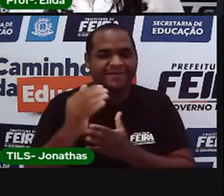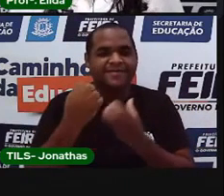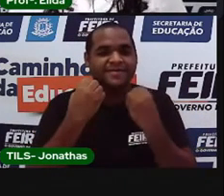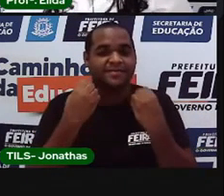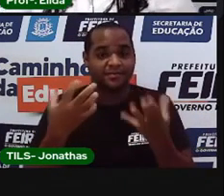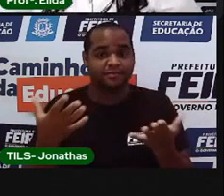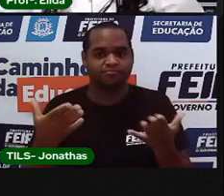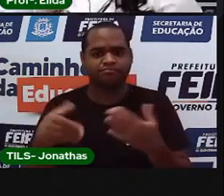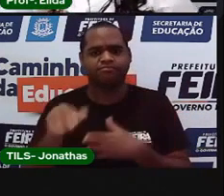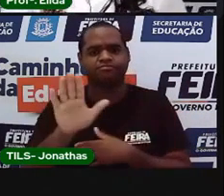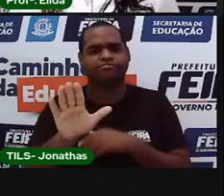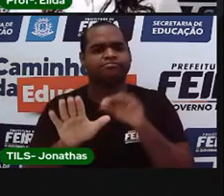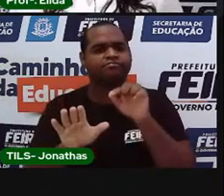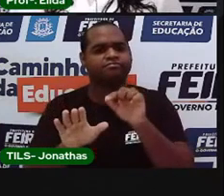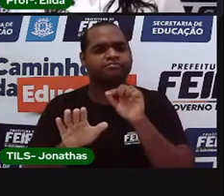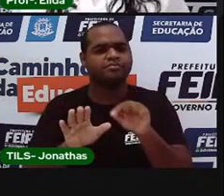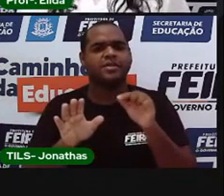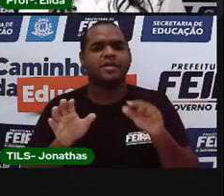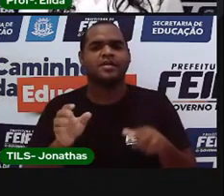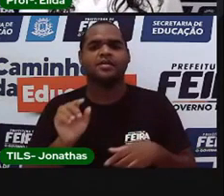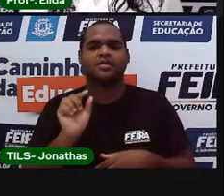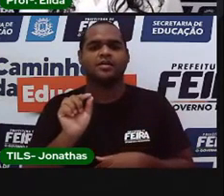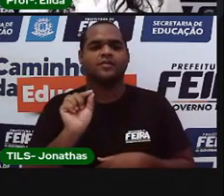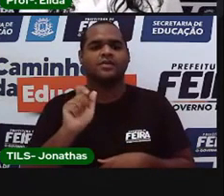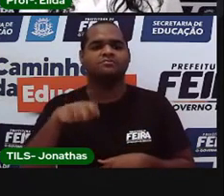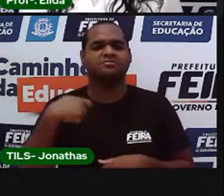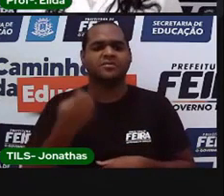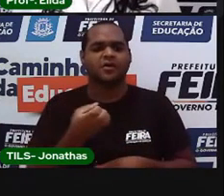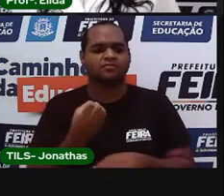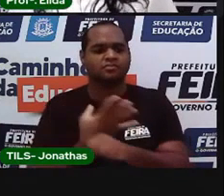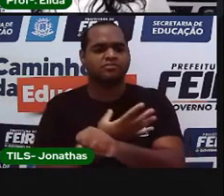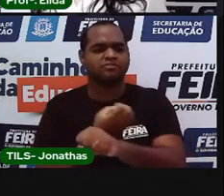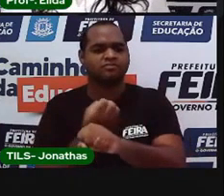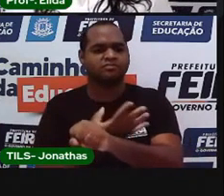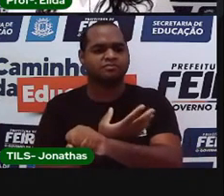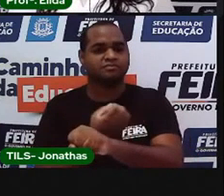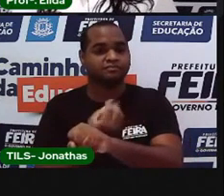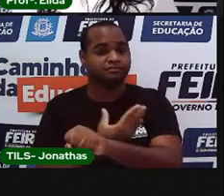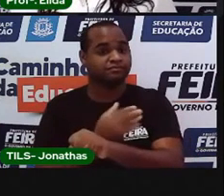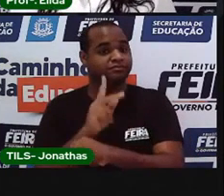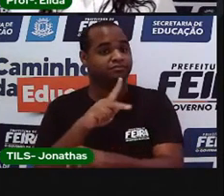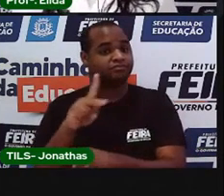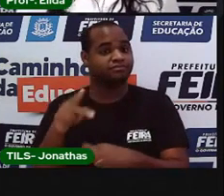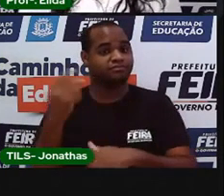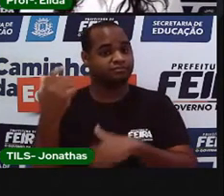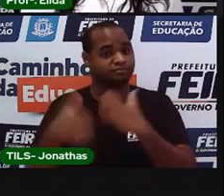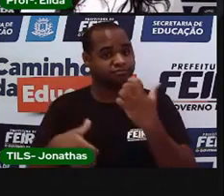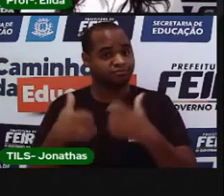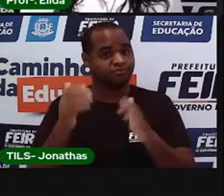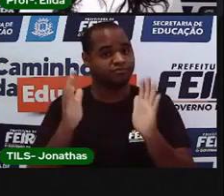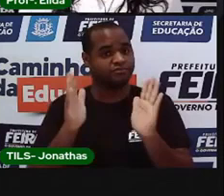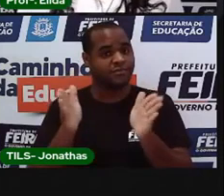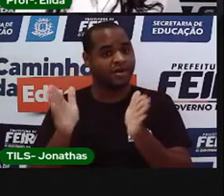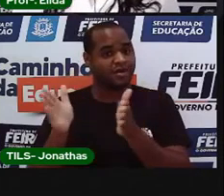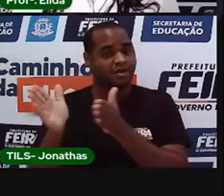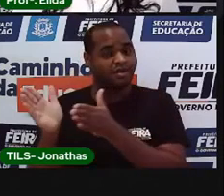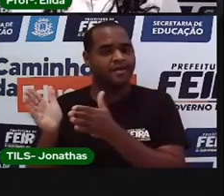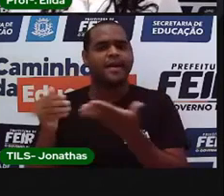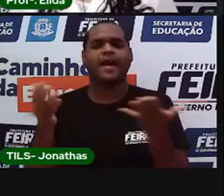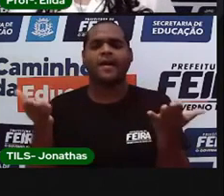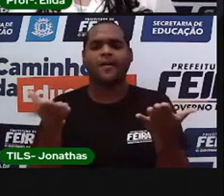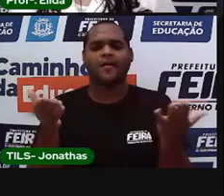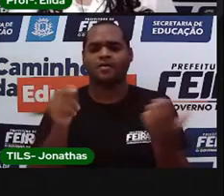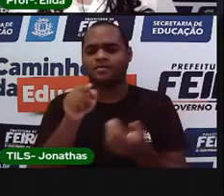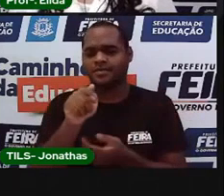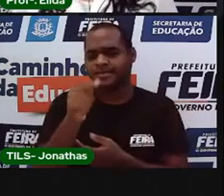Mas, você sabe o que são as emoções? A Pró explicou um pouquinho, um pouco antes. E agora,